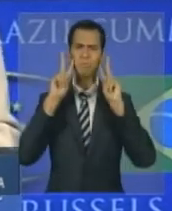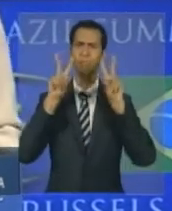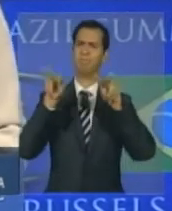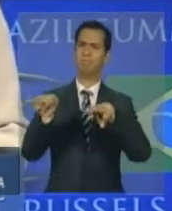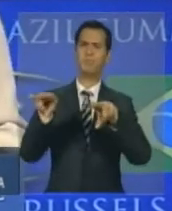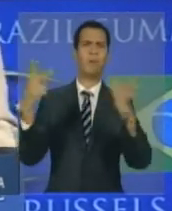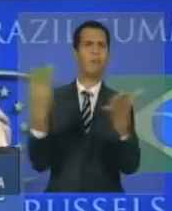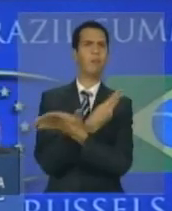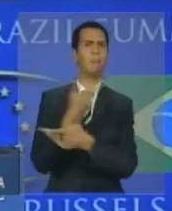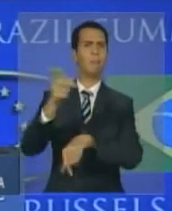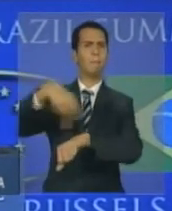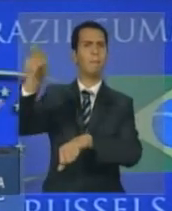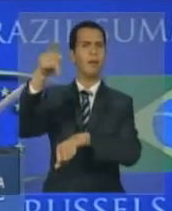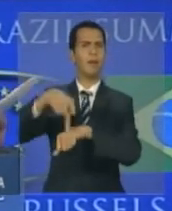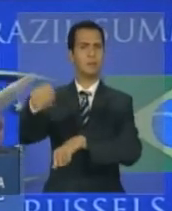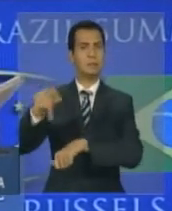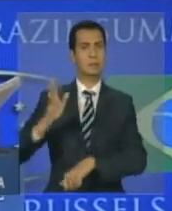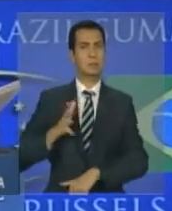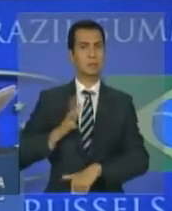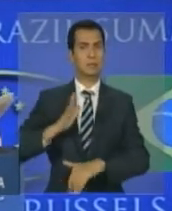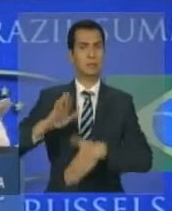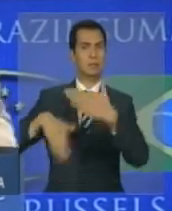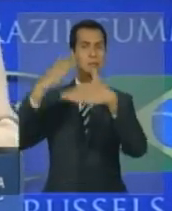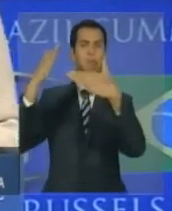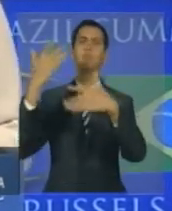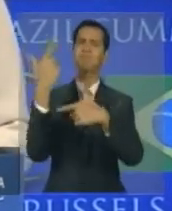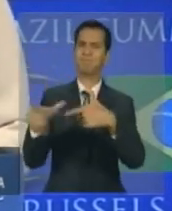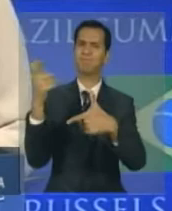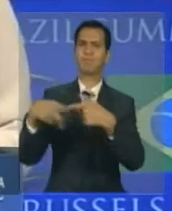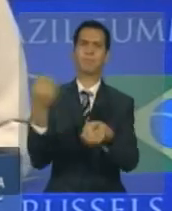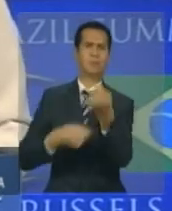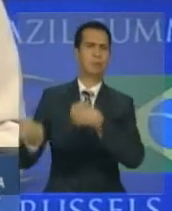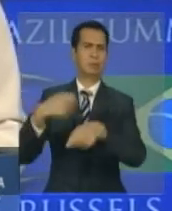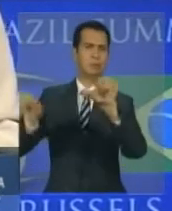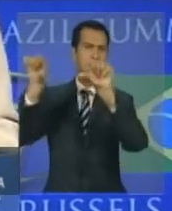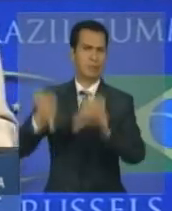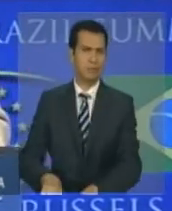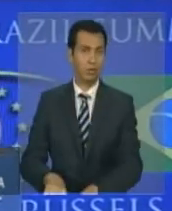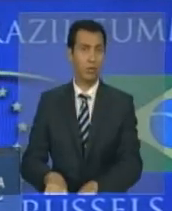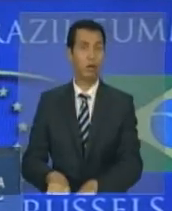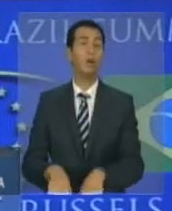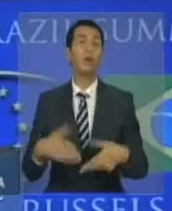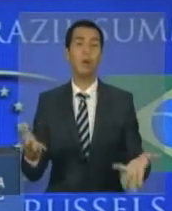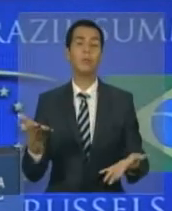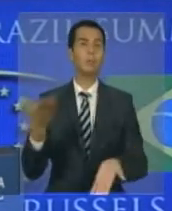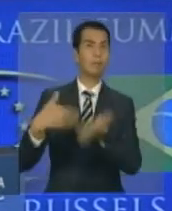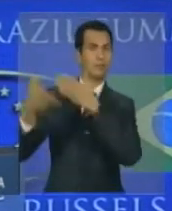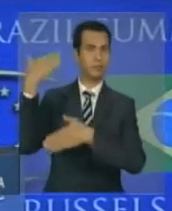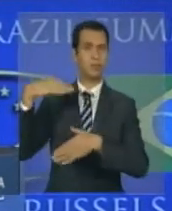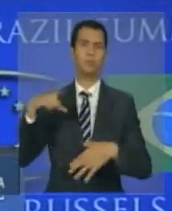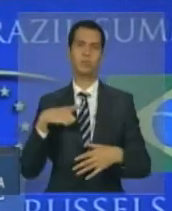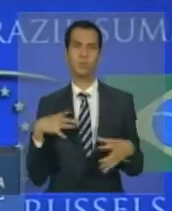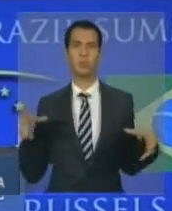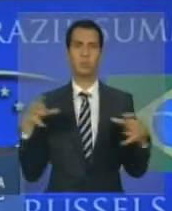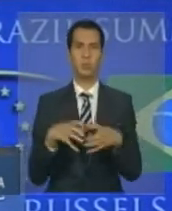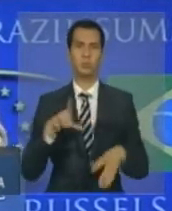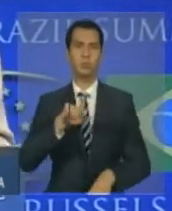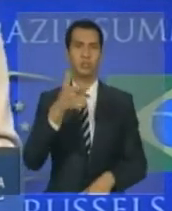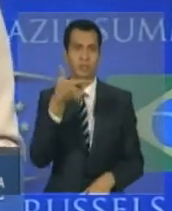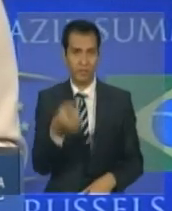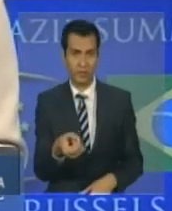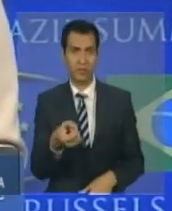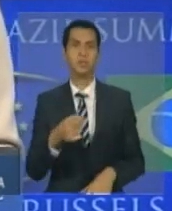desenvolvidos. Em 2008, a ação conjunta do G20 evitou o colapso bancário